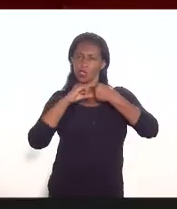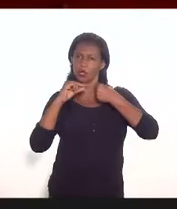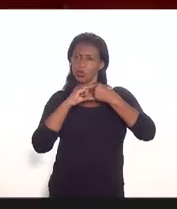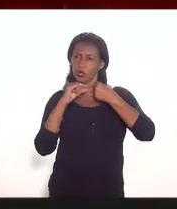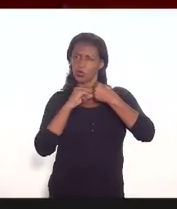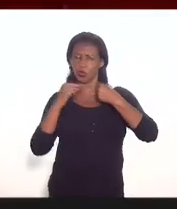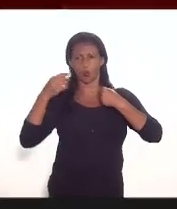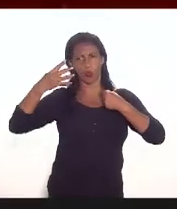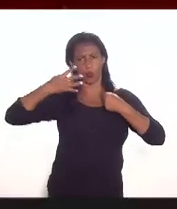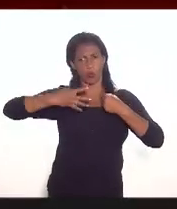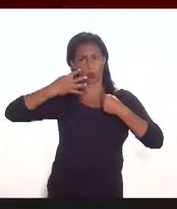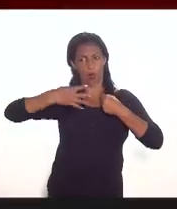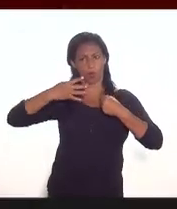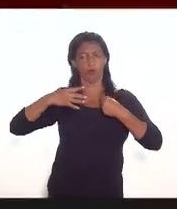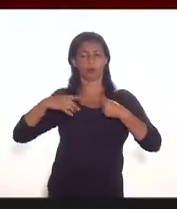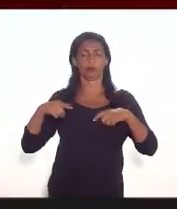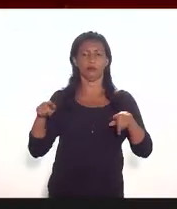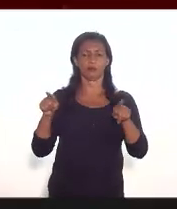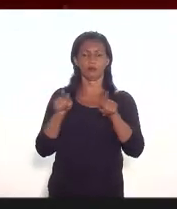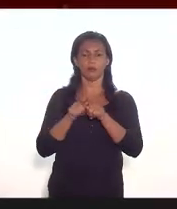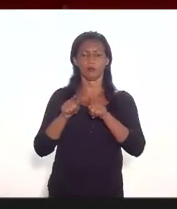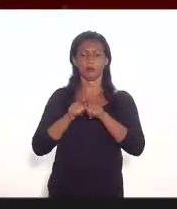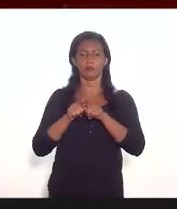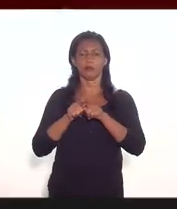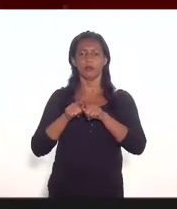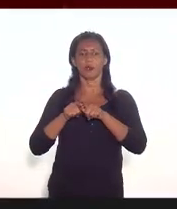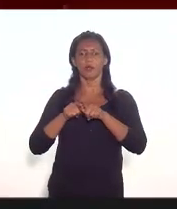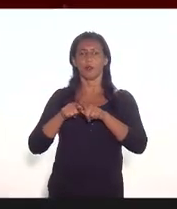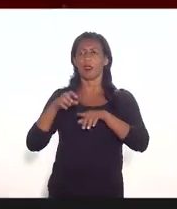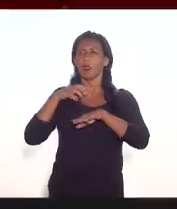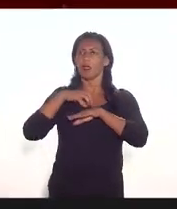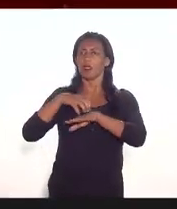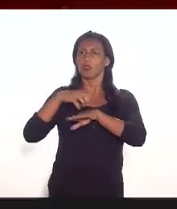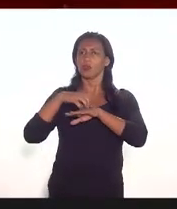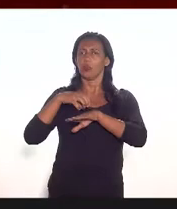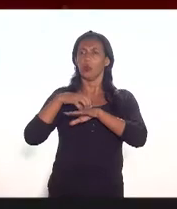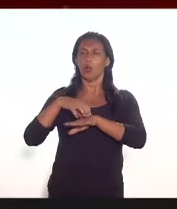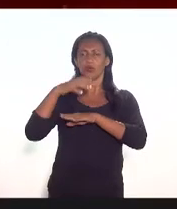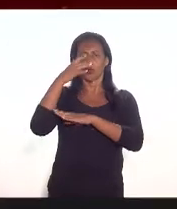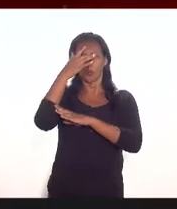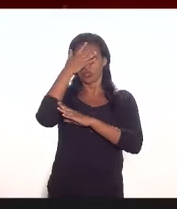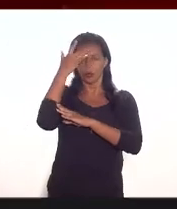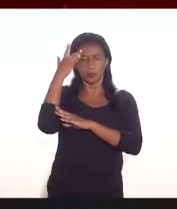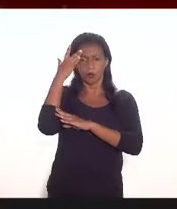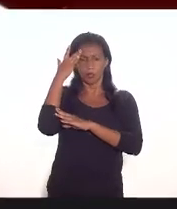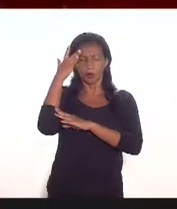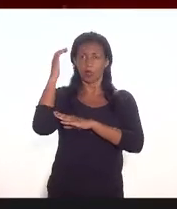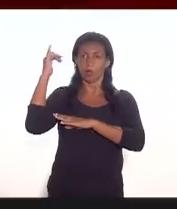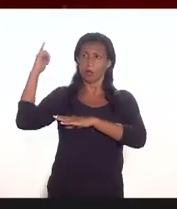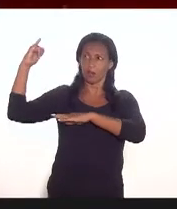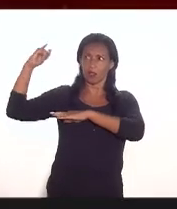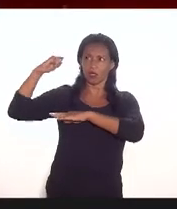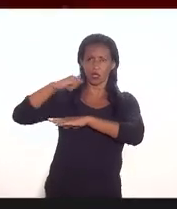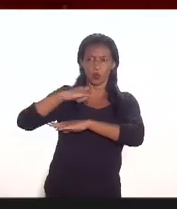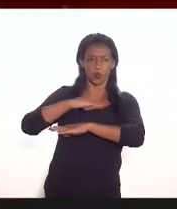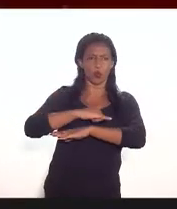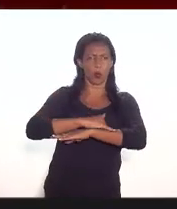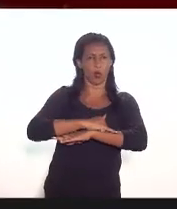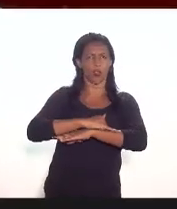quer dizer além do transporte aéreo de pessoas fosse reafirmado o transporte aéreo de cargas